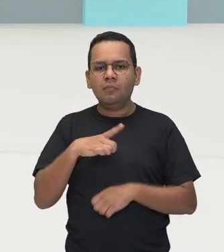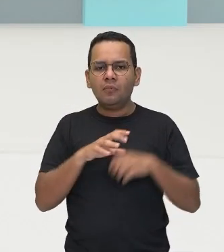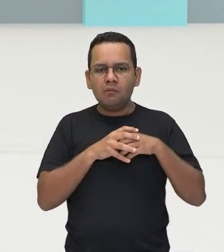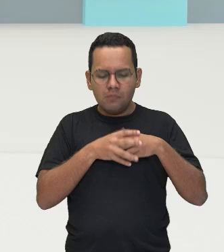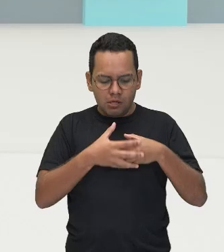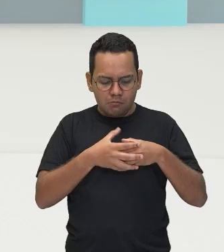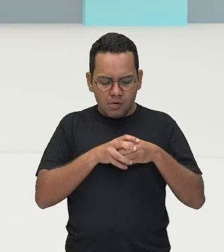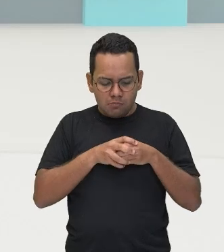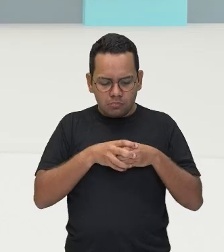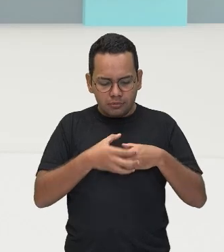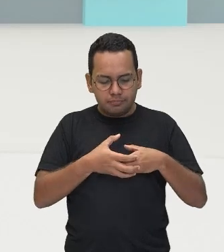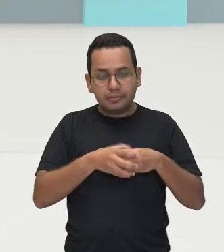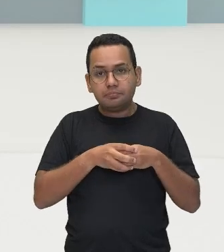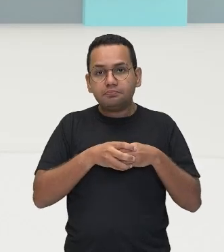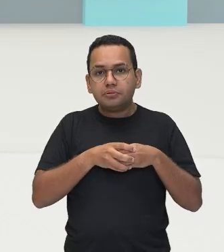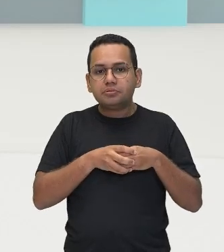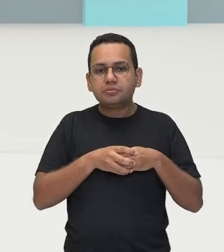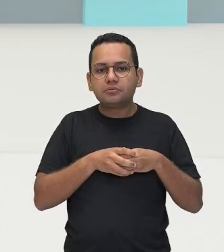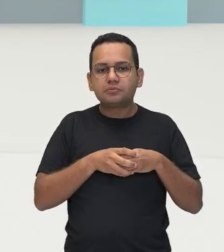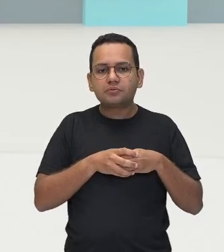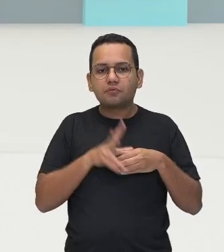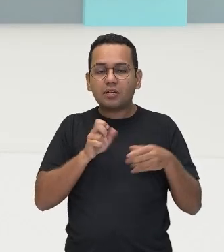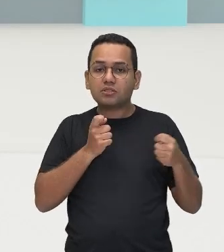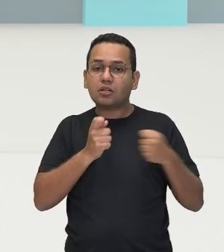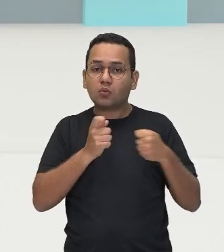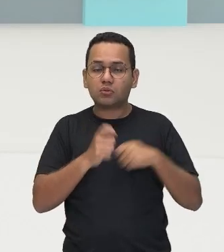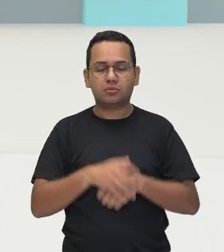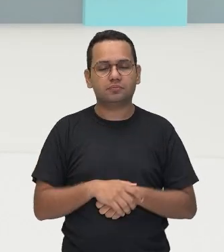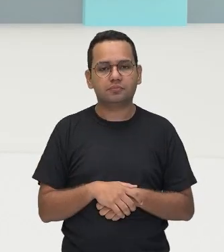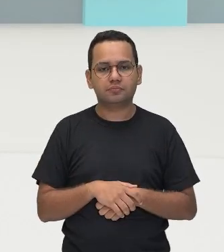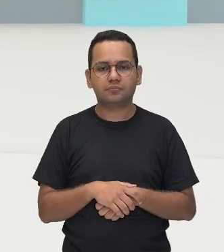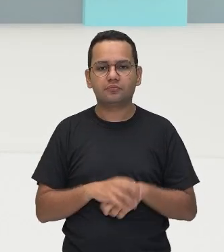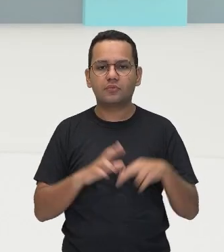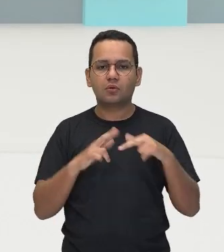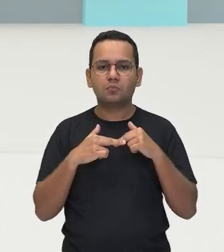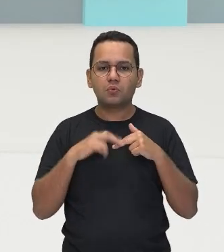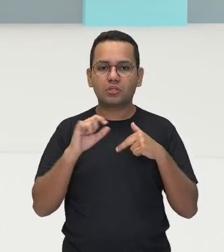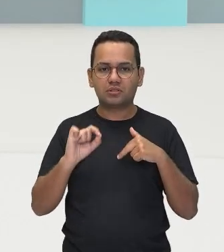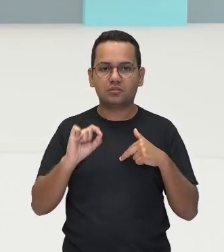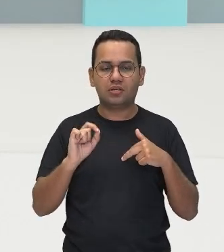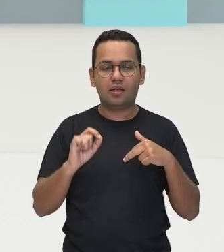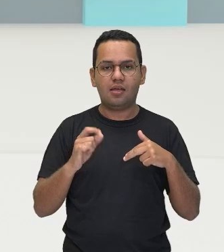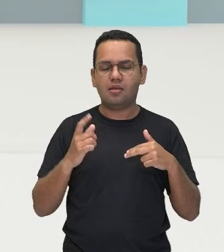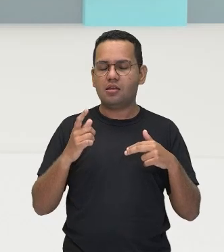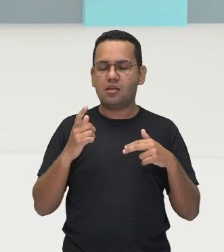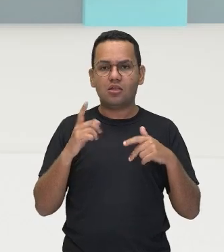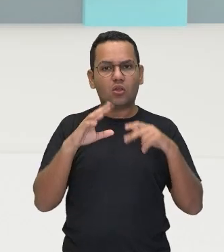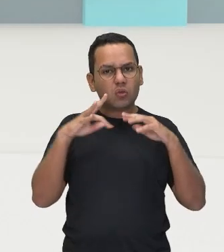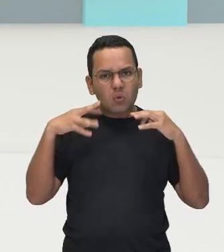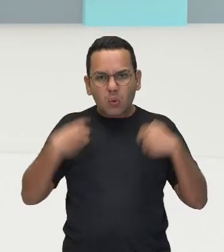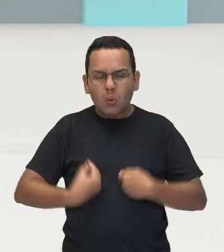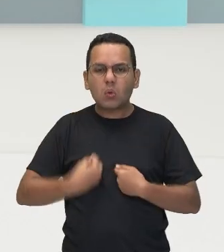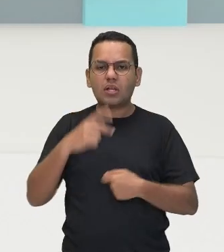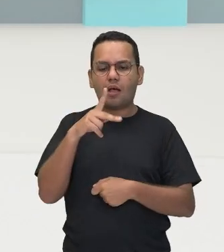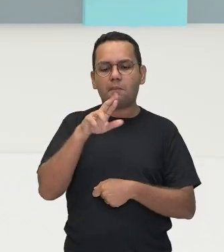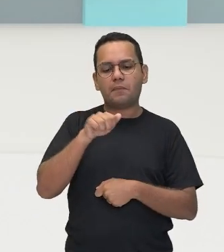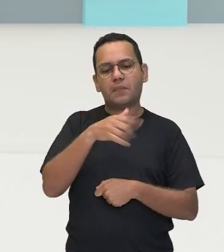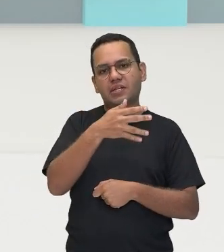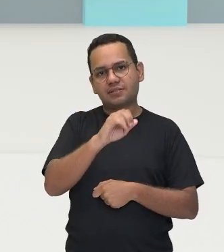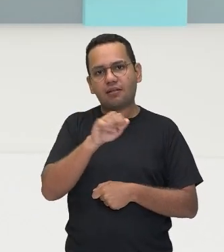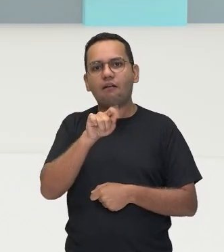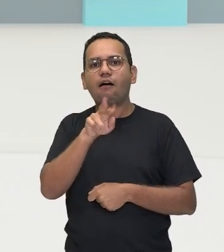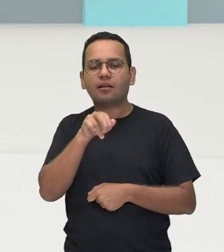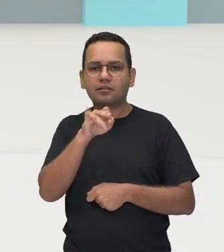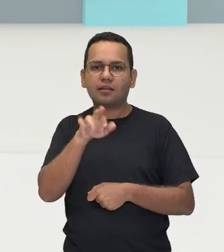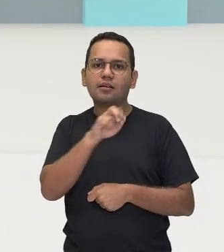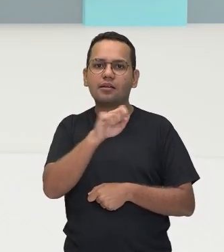Pressionam e fecham os vasos. A pressão arterial aumenta no resto do corpo todinho. Isso faz com que o coração tenha